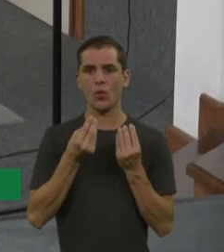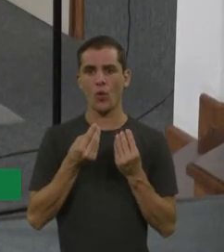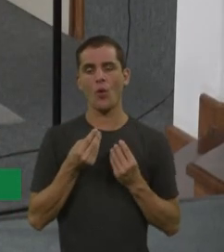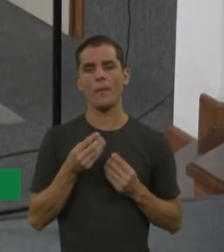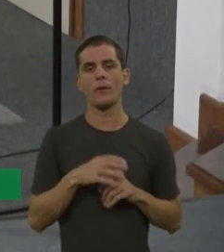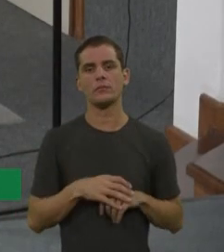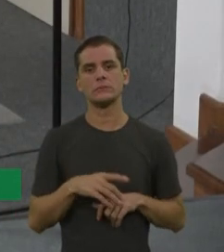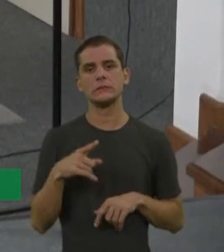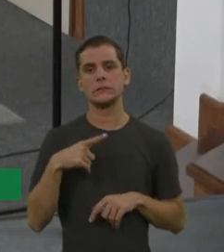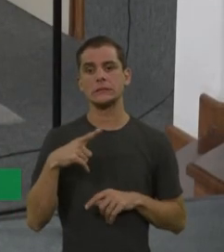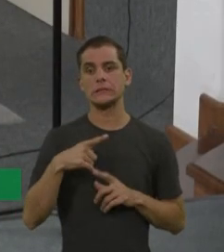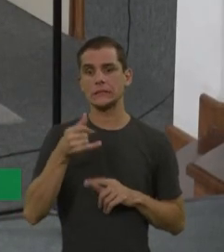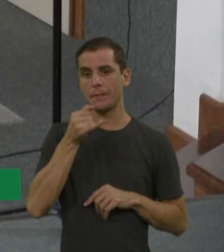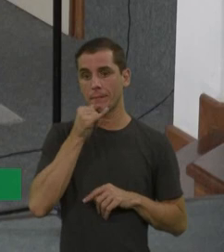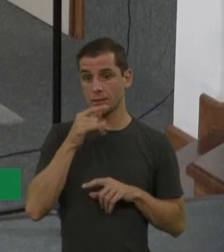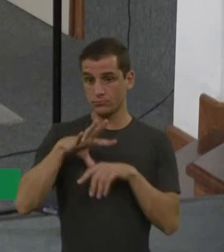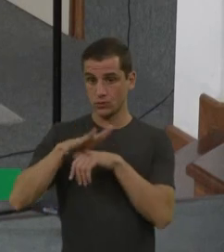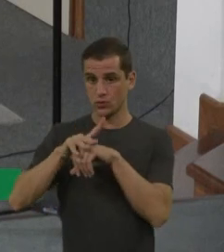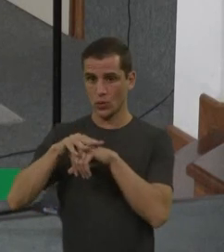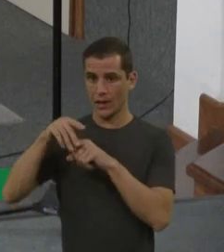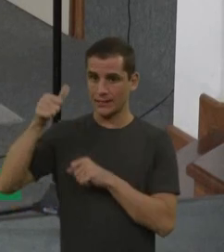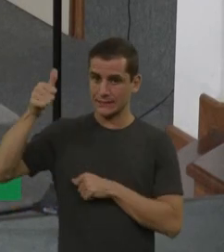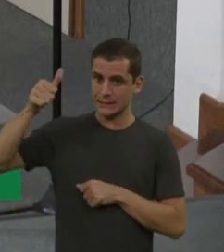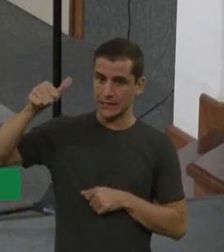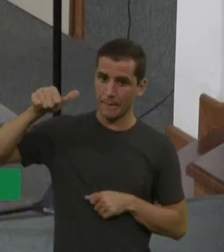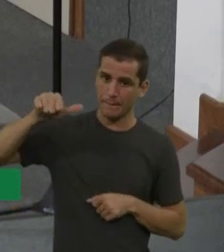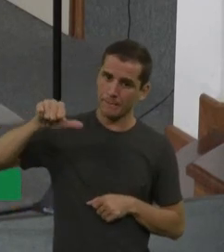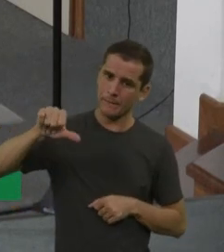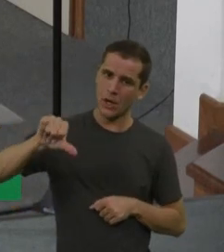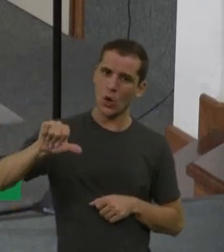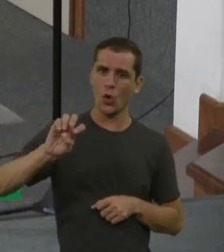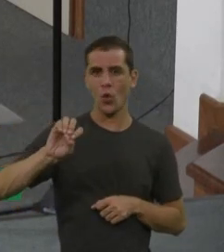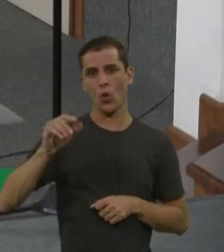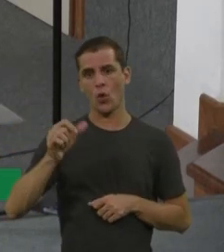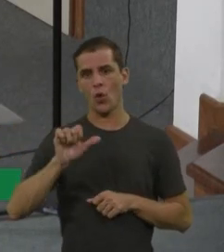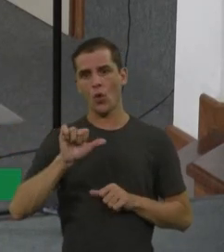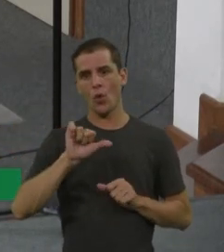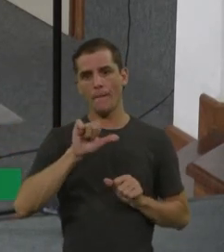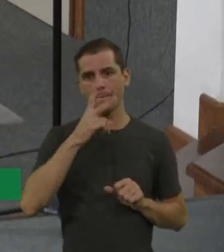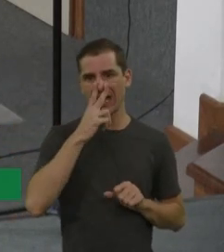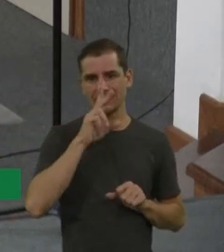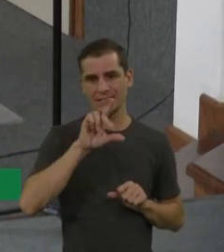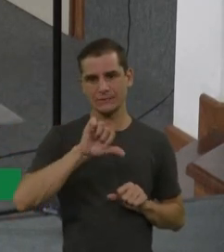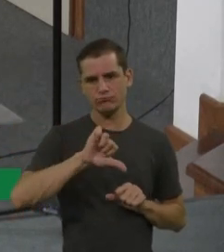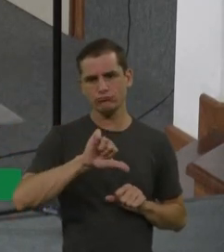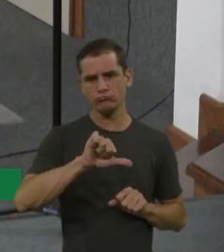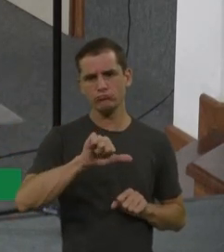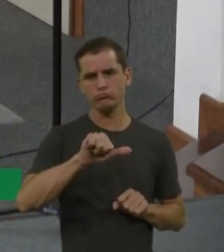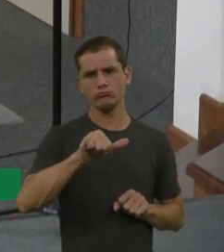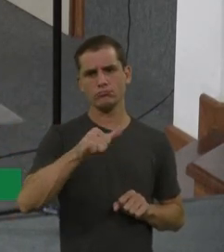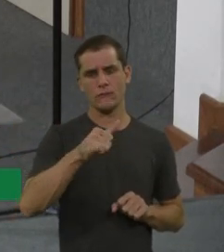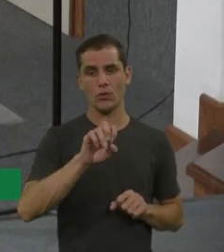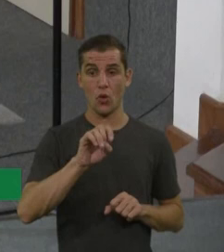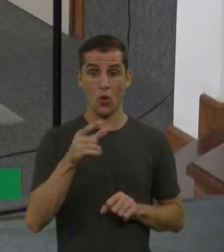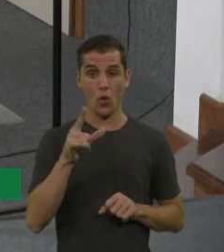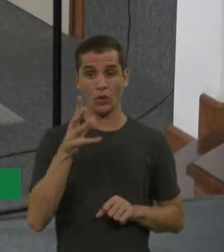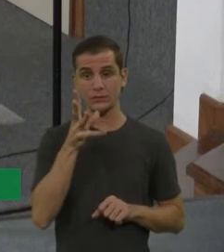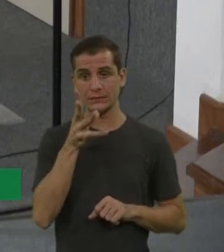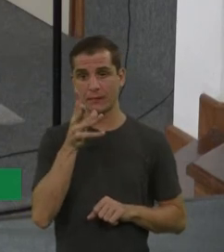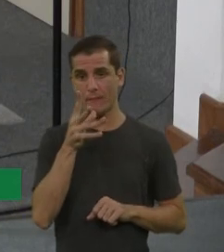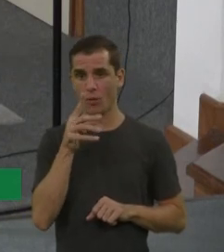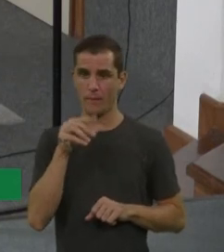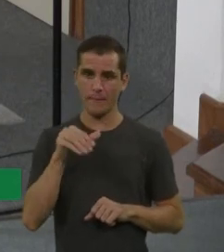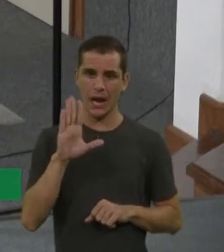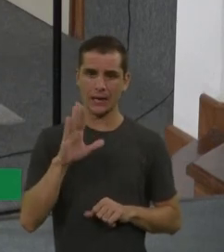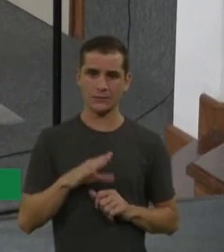de progressão da doença é mais lenta, tá? Aqui eu vou passar um caso clínico pra vocês, pra vocês verem como é que acontece na